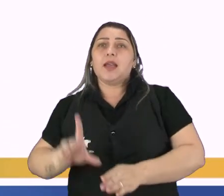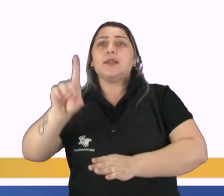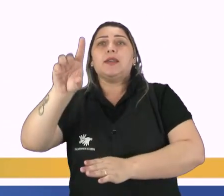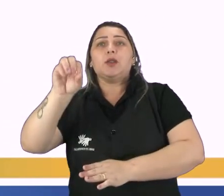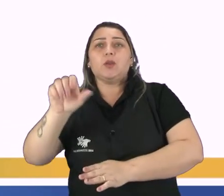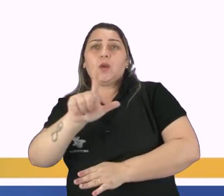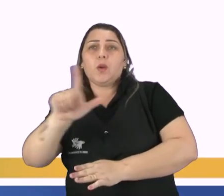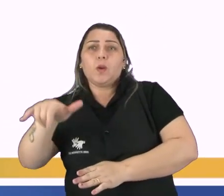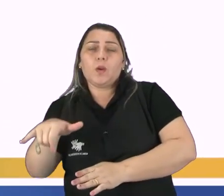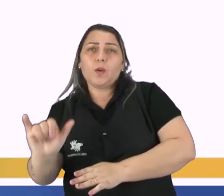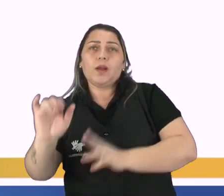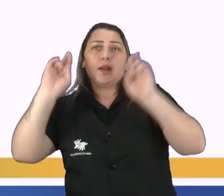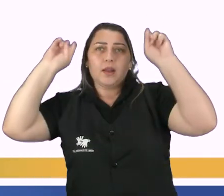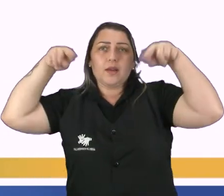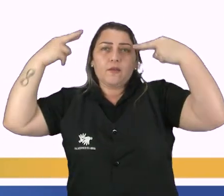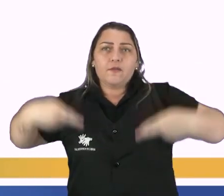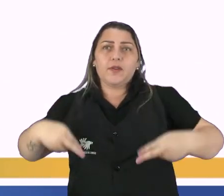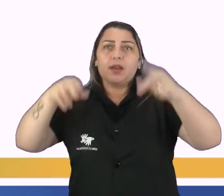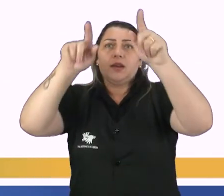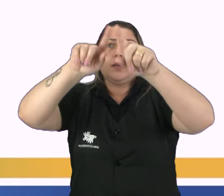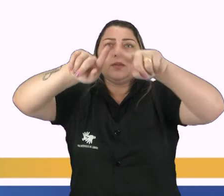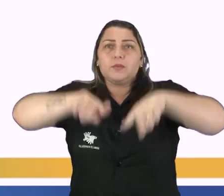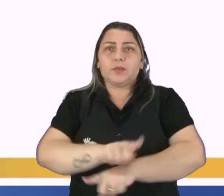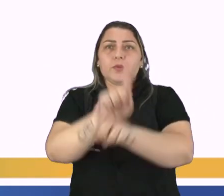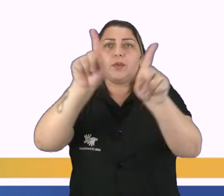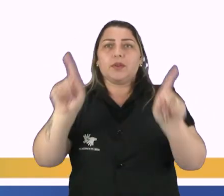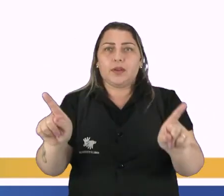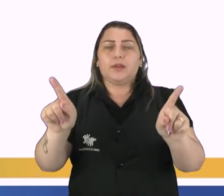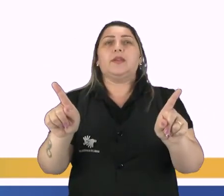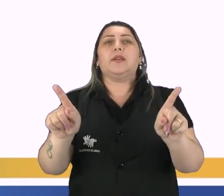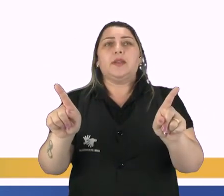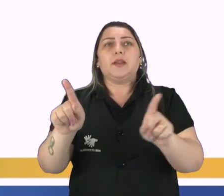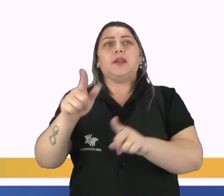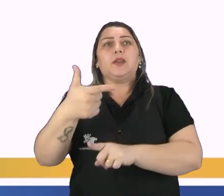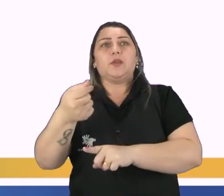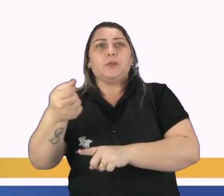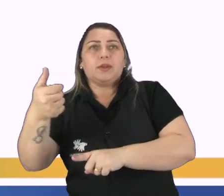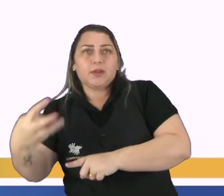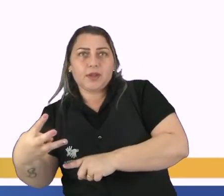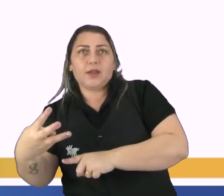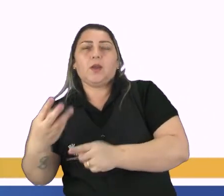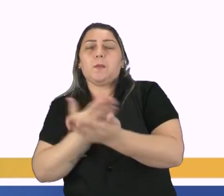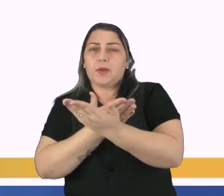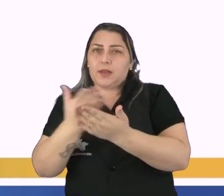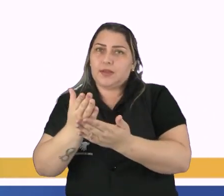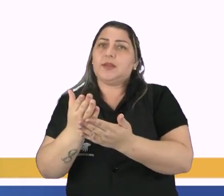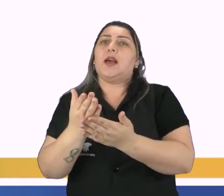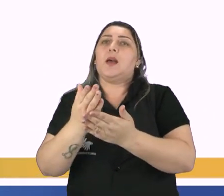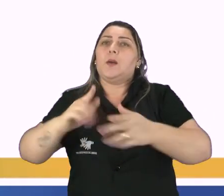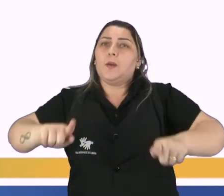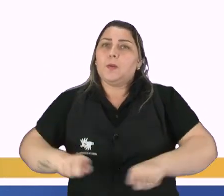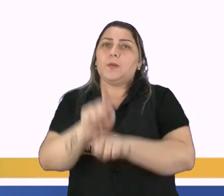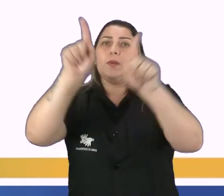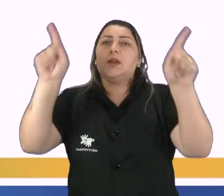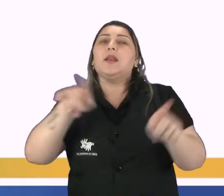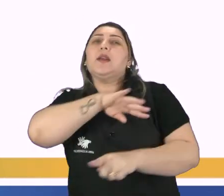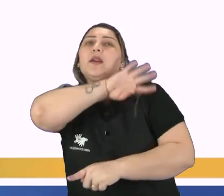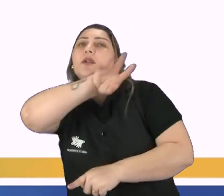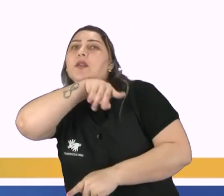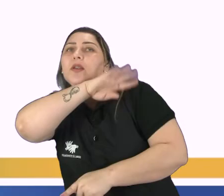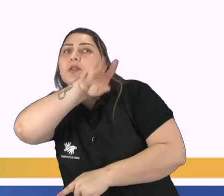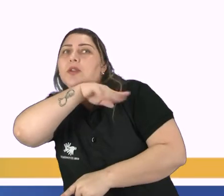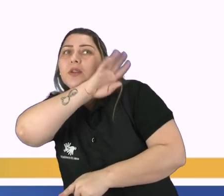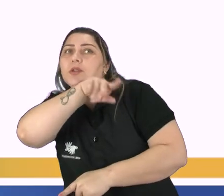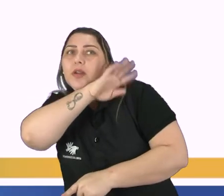a primeira ovelha clonada. E em 2003, iniciado o processo de clonagem, de espécies animais,